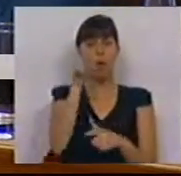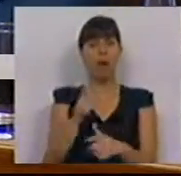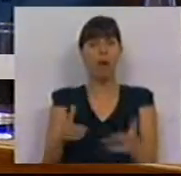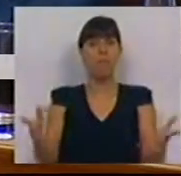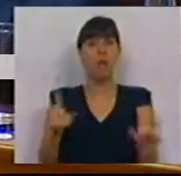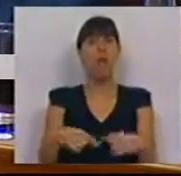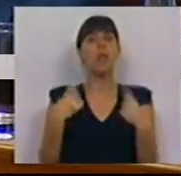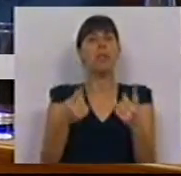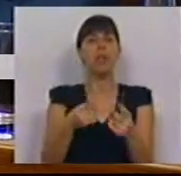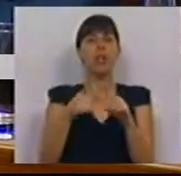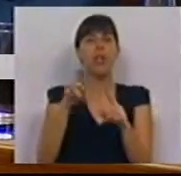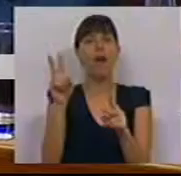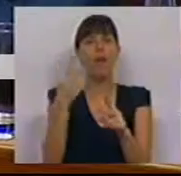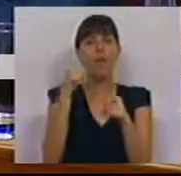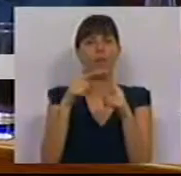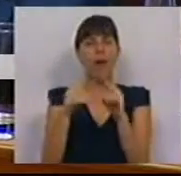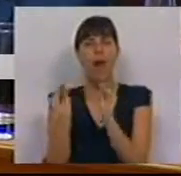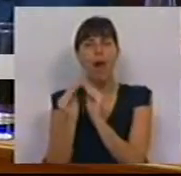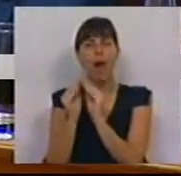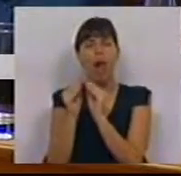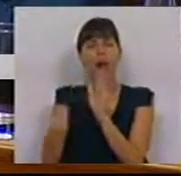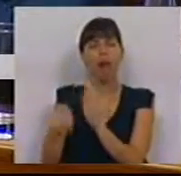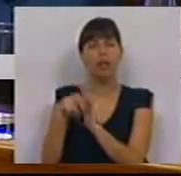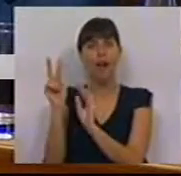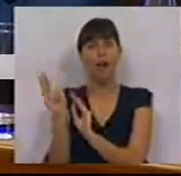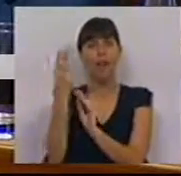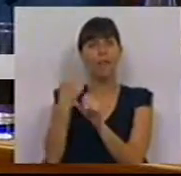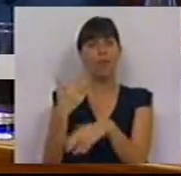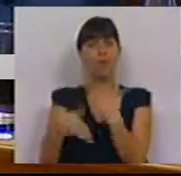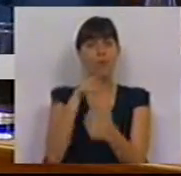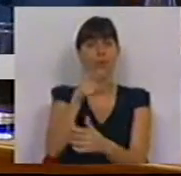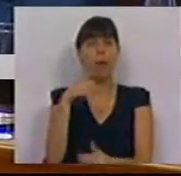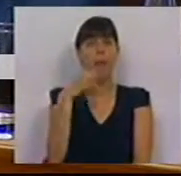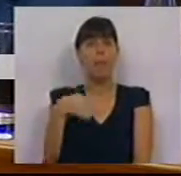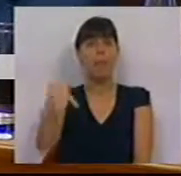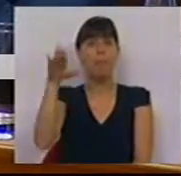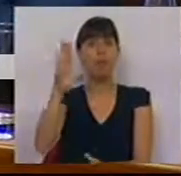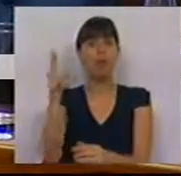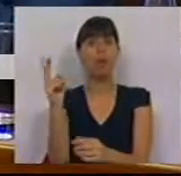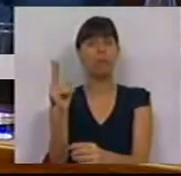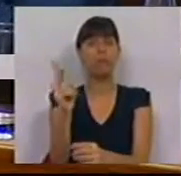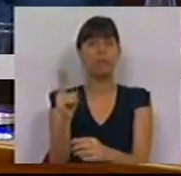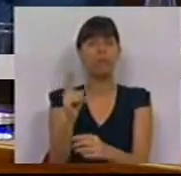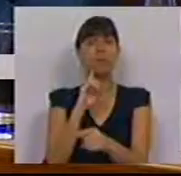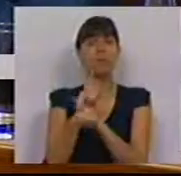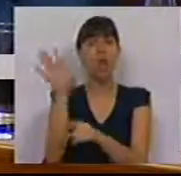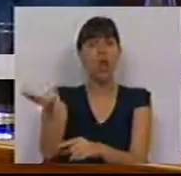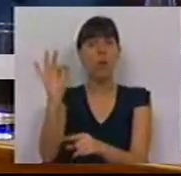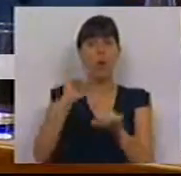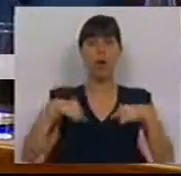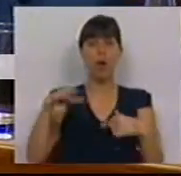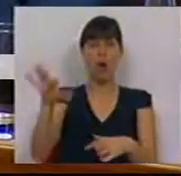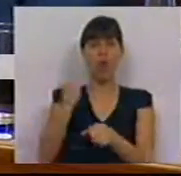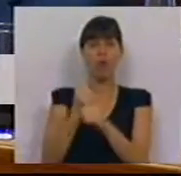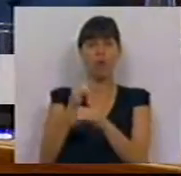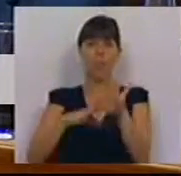Depois arranjou estes dois bodes expiatórios funcionários da Polícia Judiciária os quais tinham sido nomeados por si